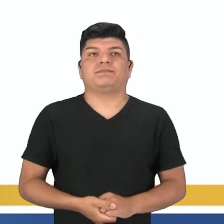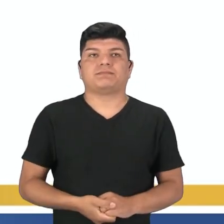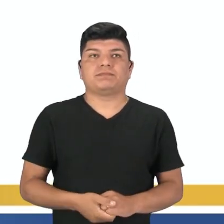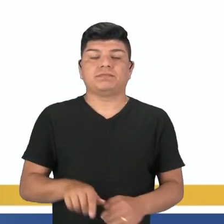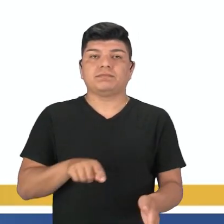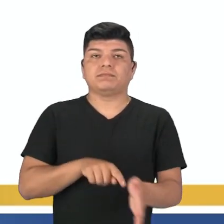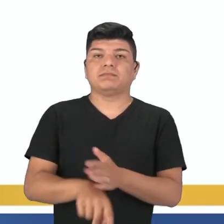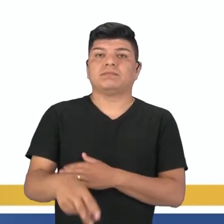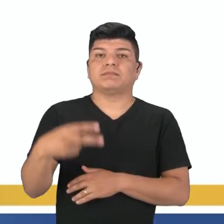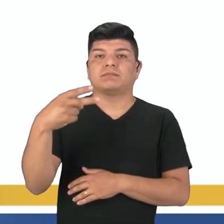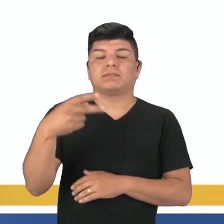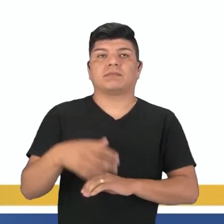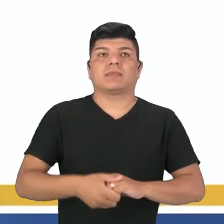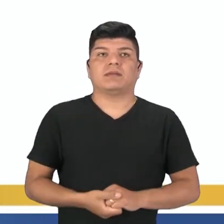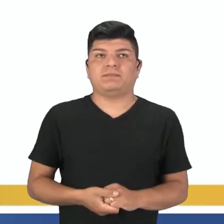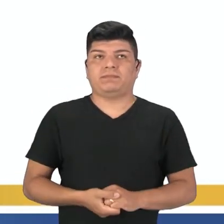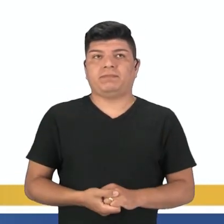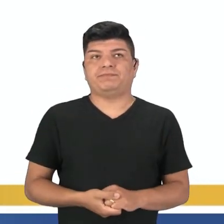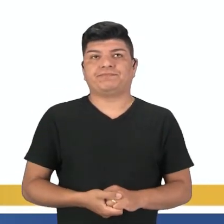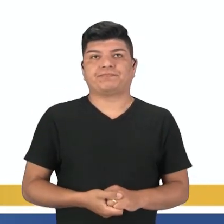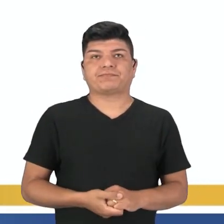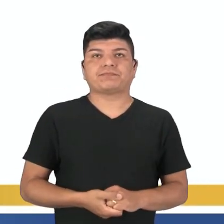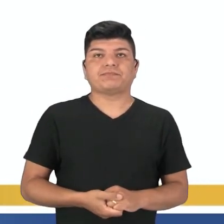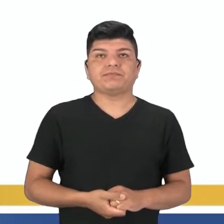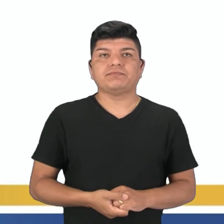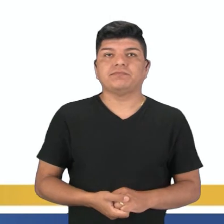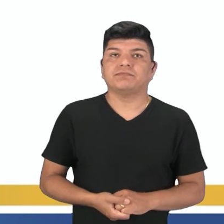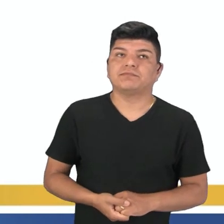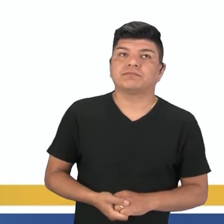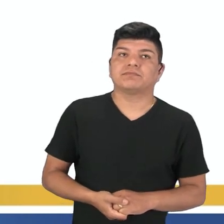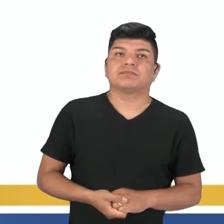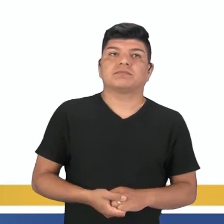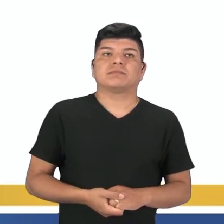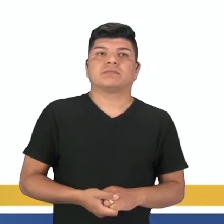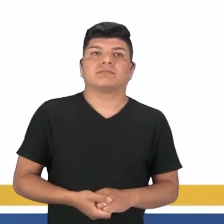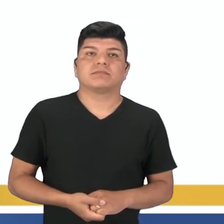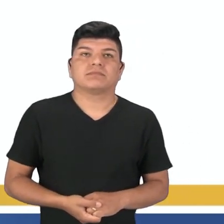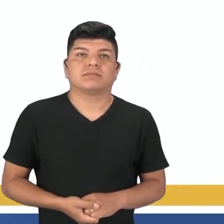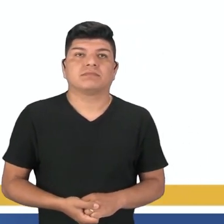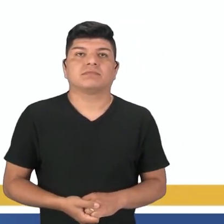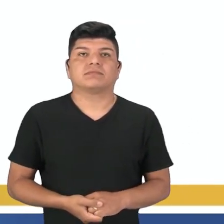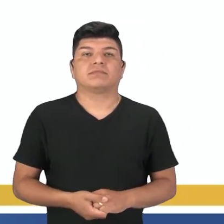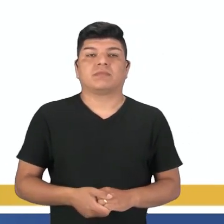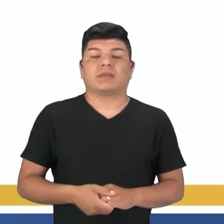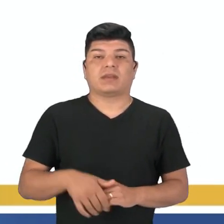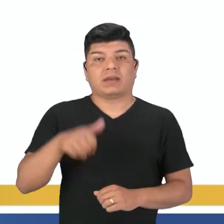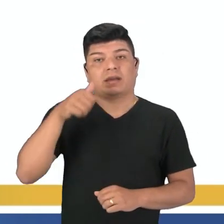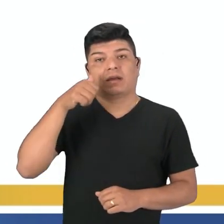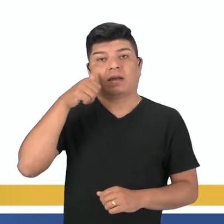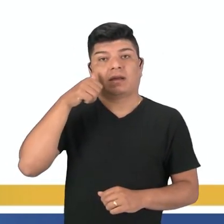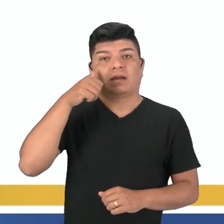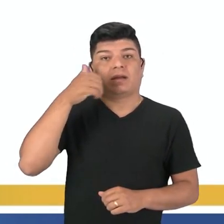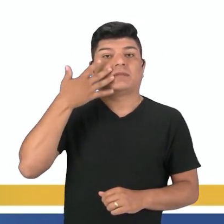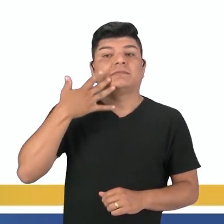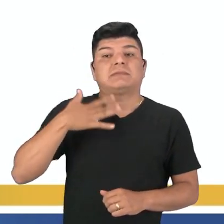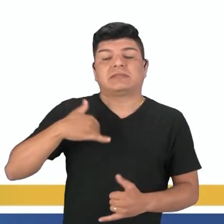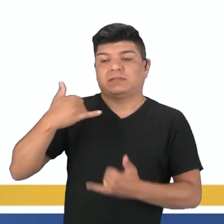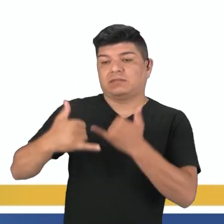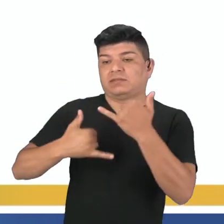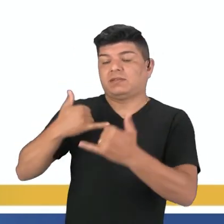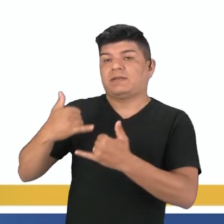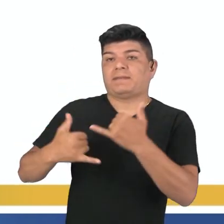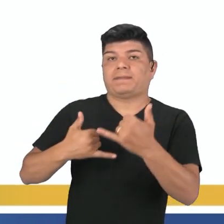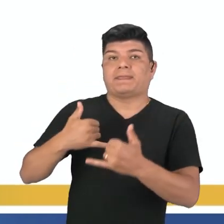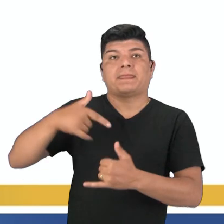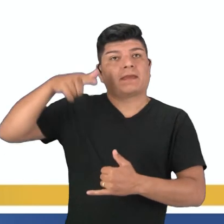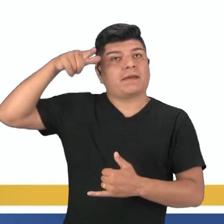Questão 2. The kids were playing in the park yesterday. What were they doing? As crianças estavam brincando no parque ontem.